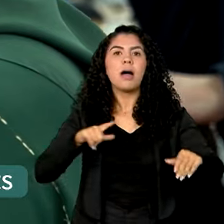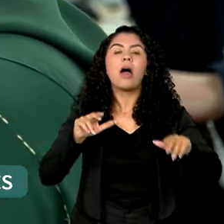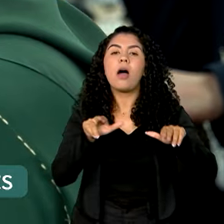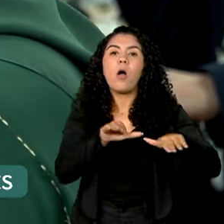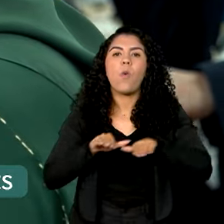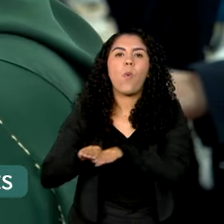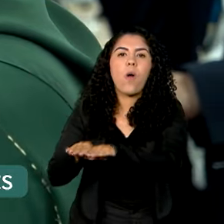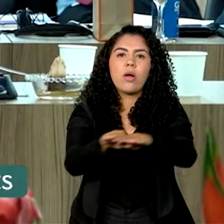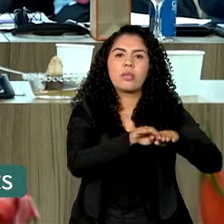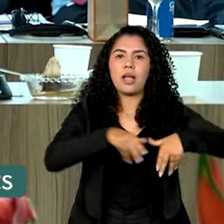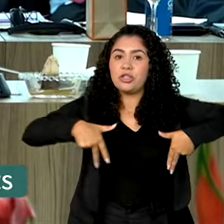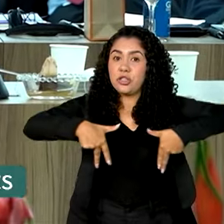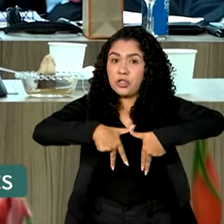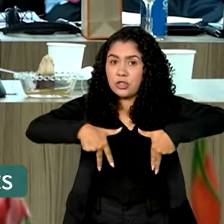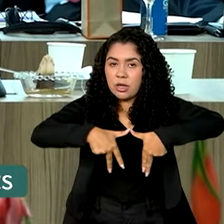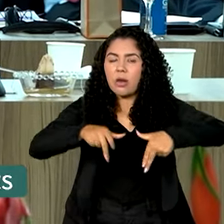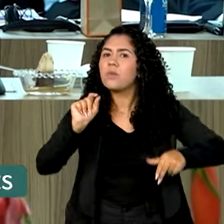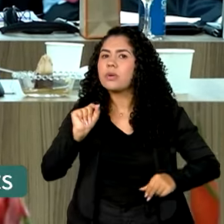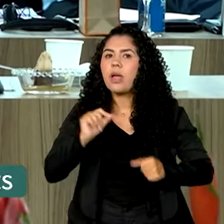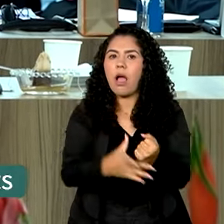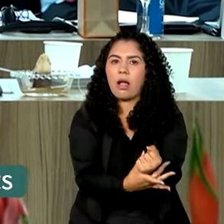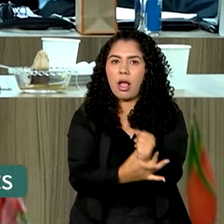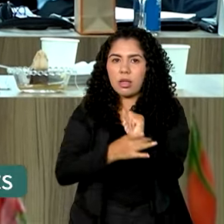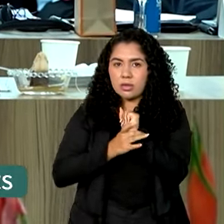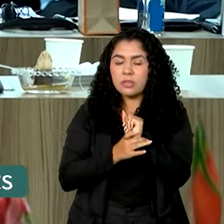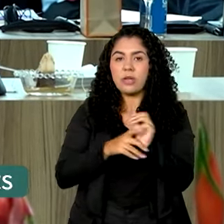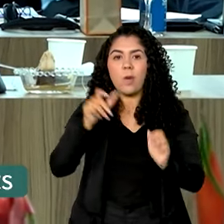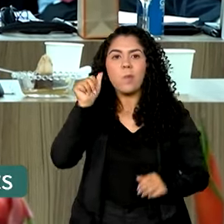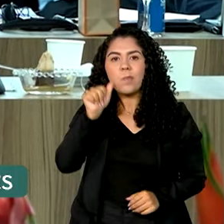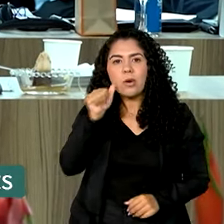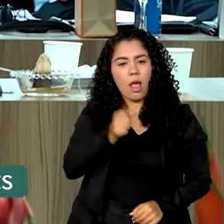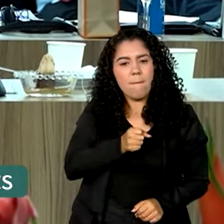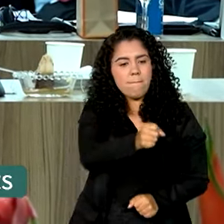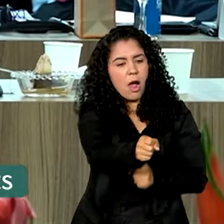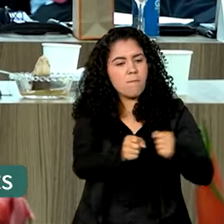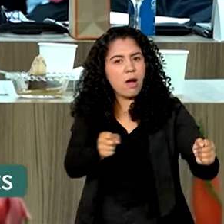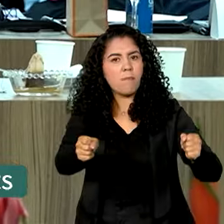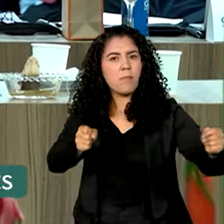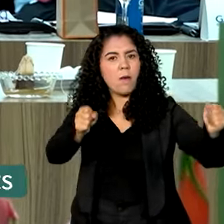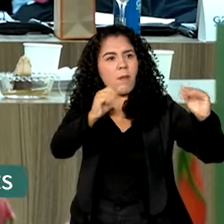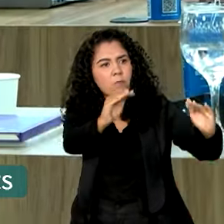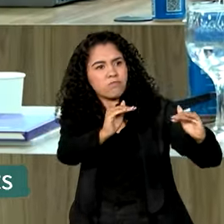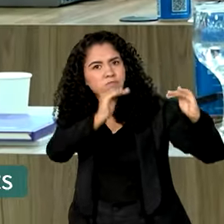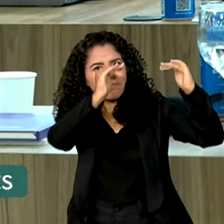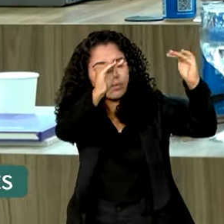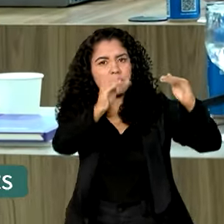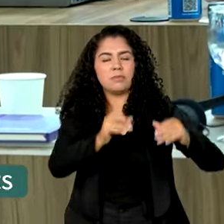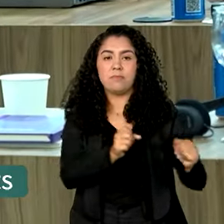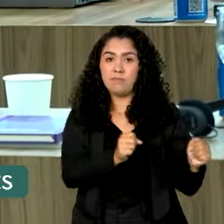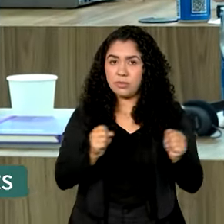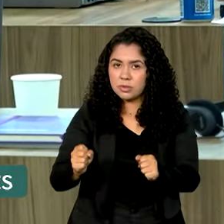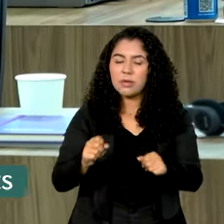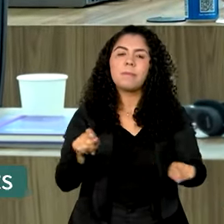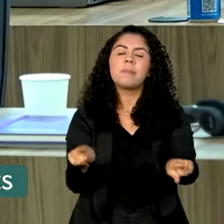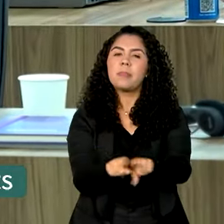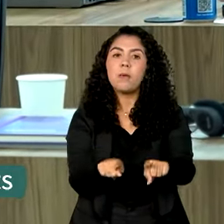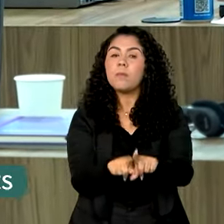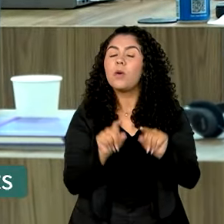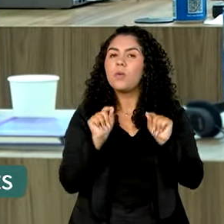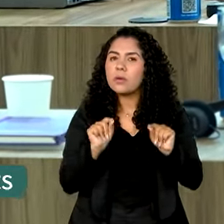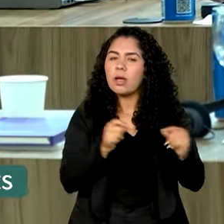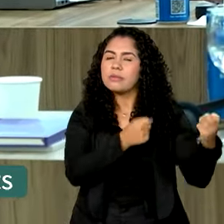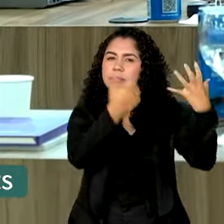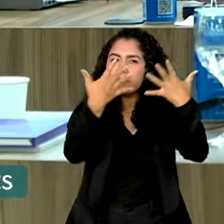buscando garantir a presença de mulheres nos mais altos escalões de poder. Além disso, ela